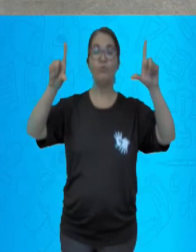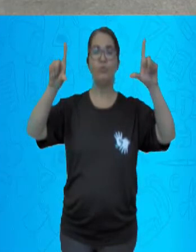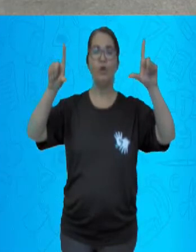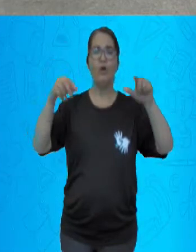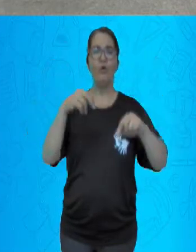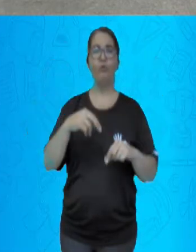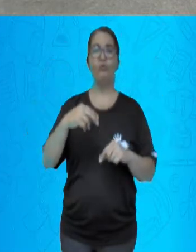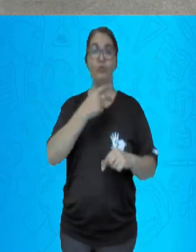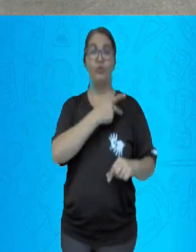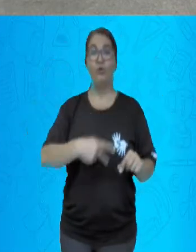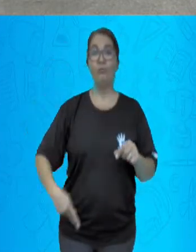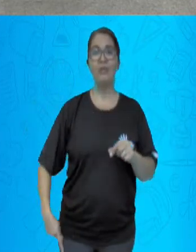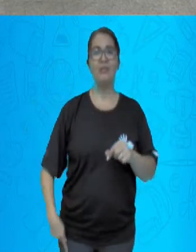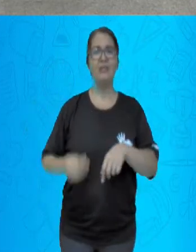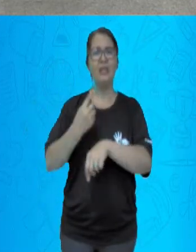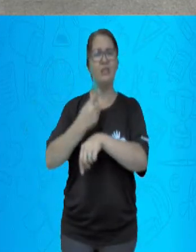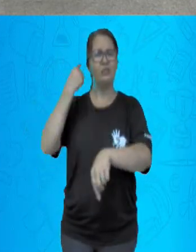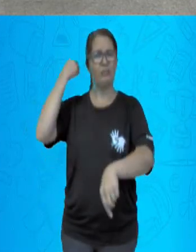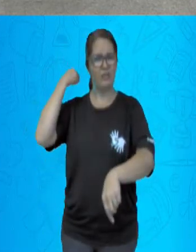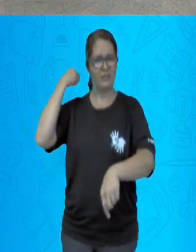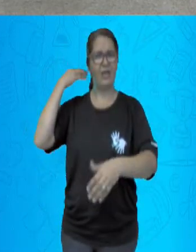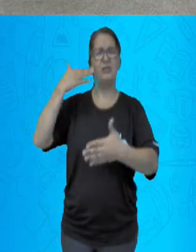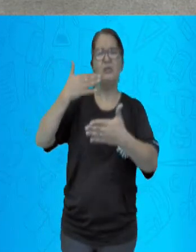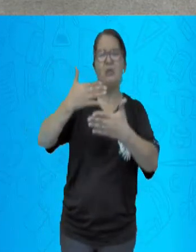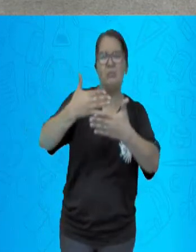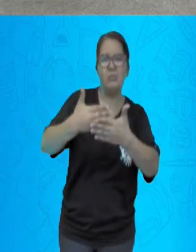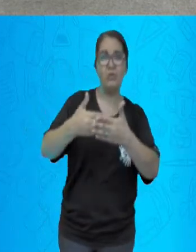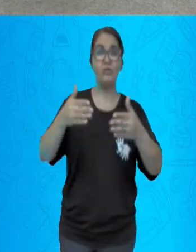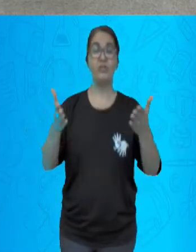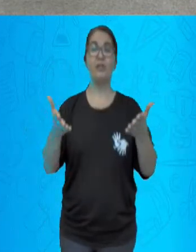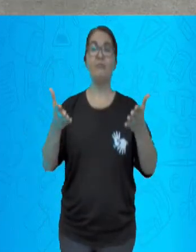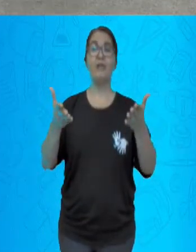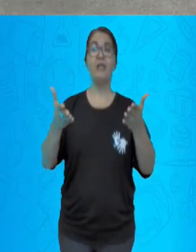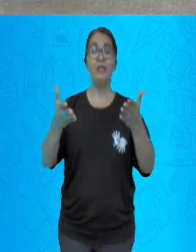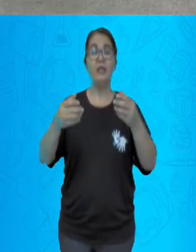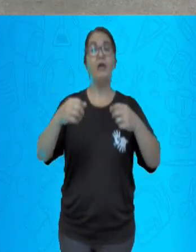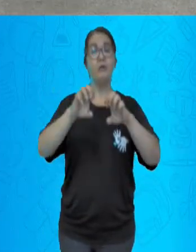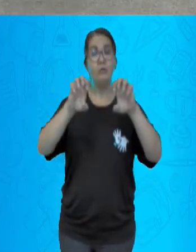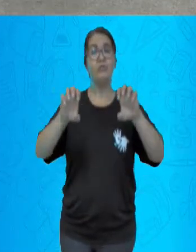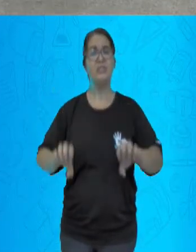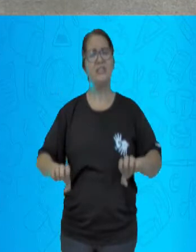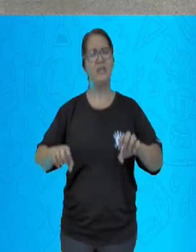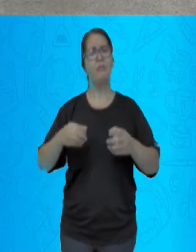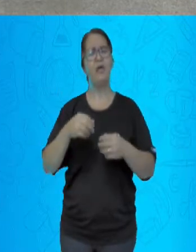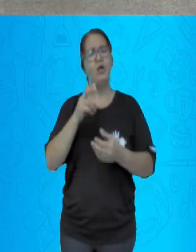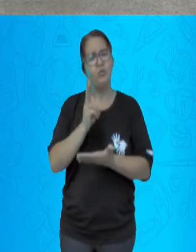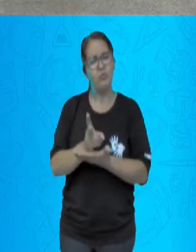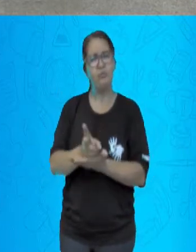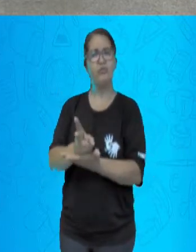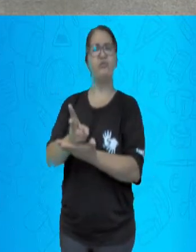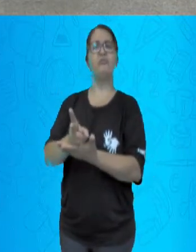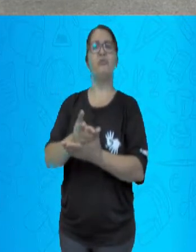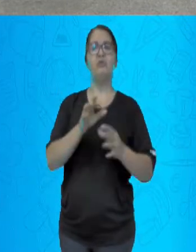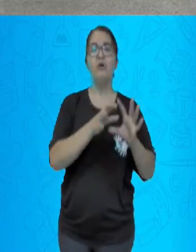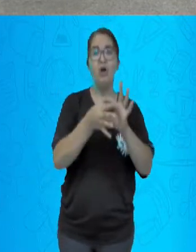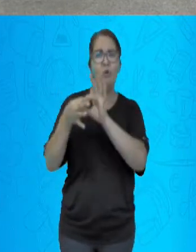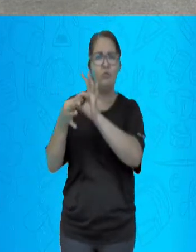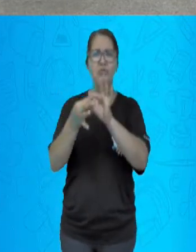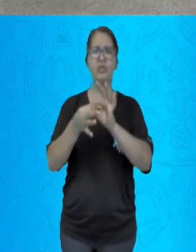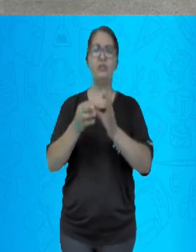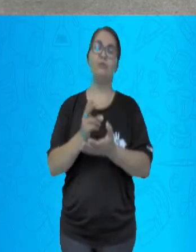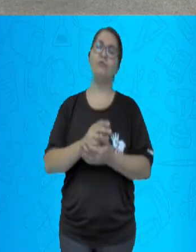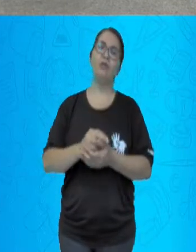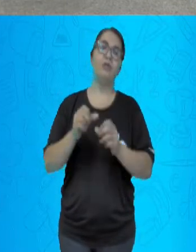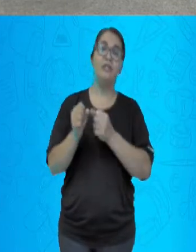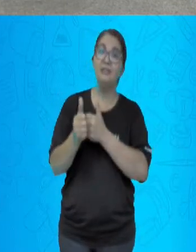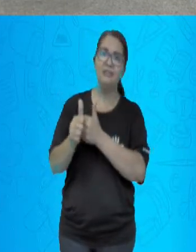usufruíram estes sistemas, como Rodrigues Alves, Afonso Pena, Nilo Peçanho. Então, essas